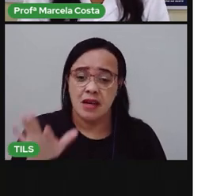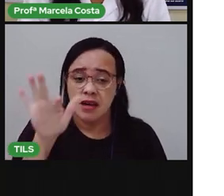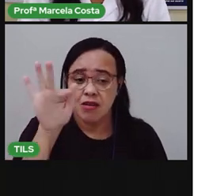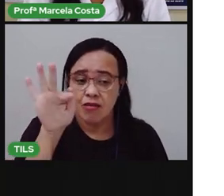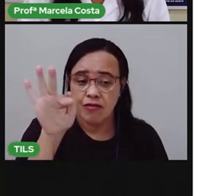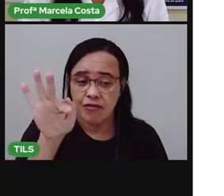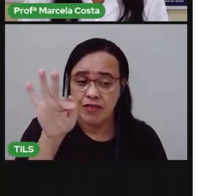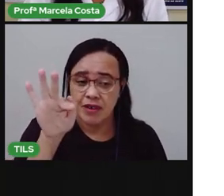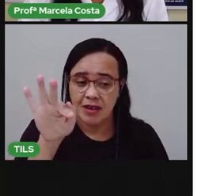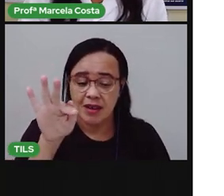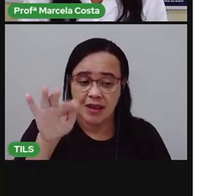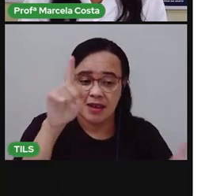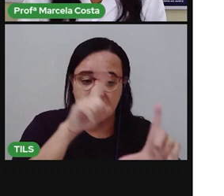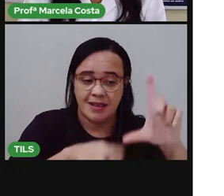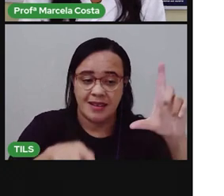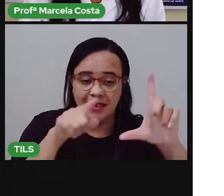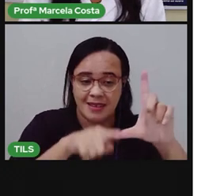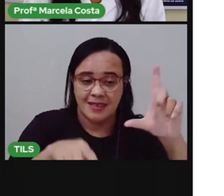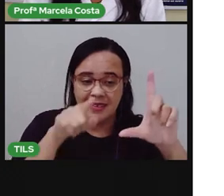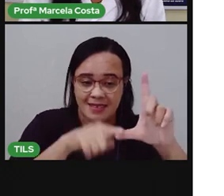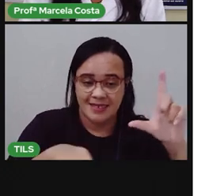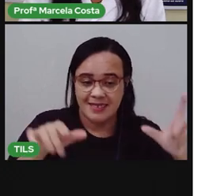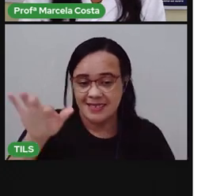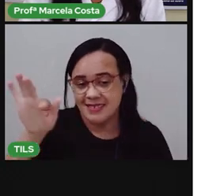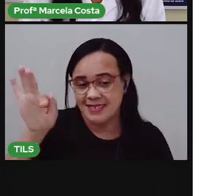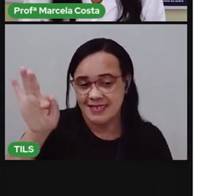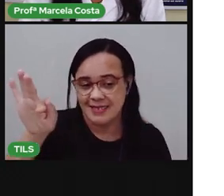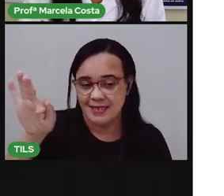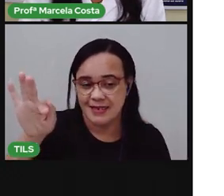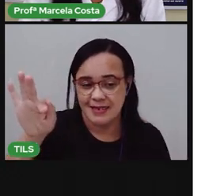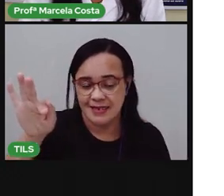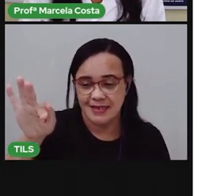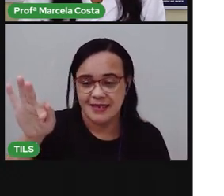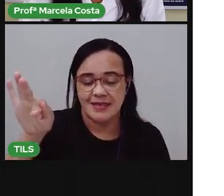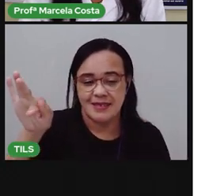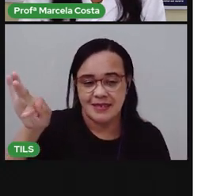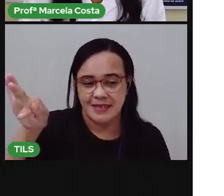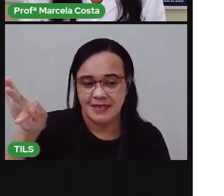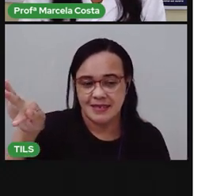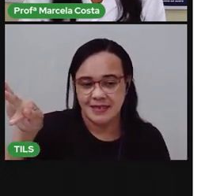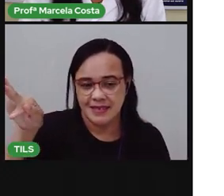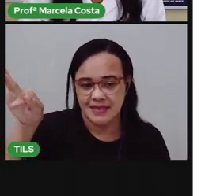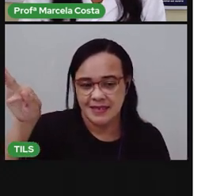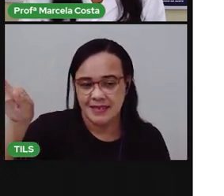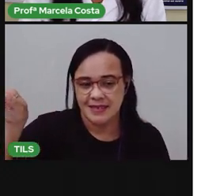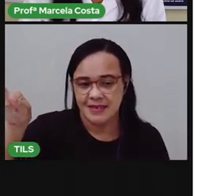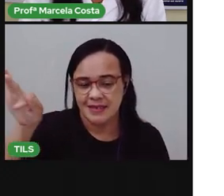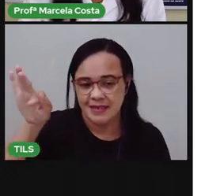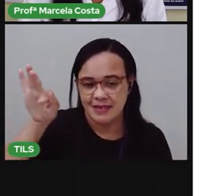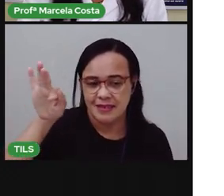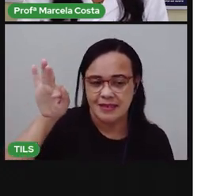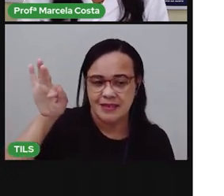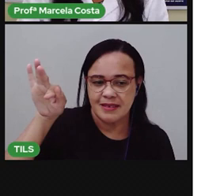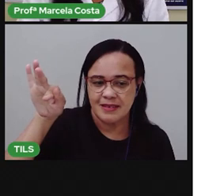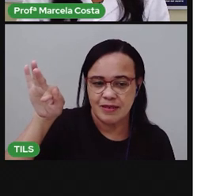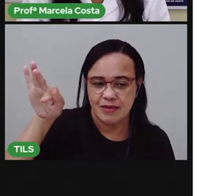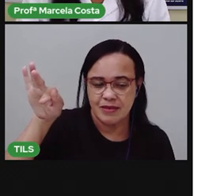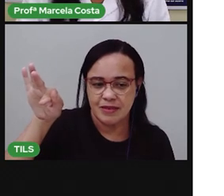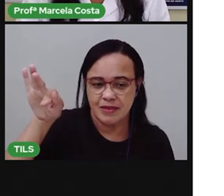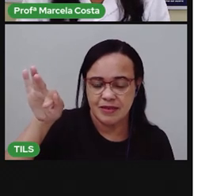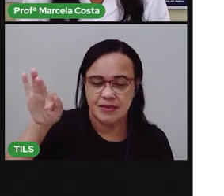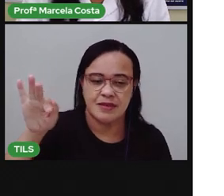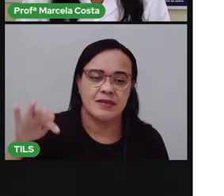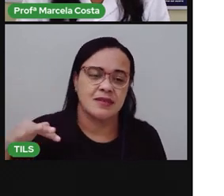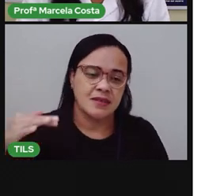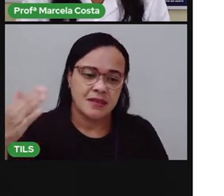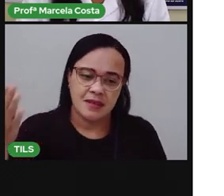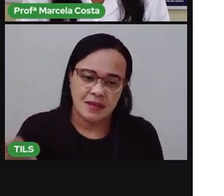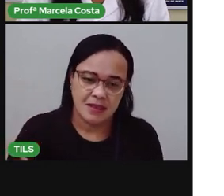agora,